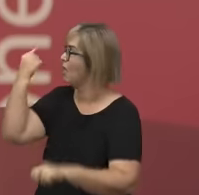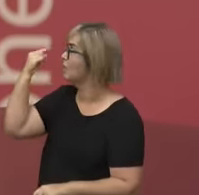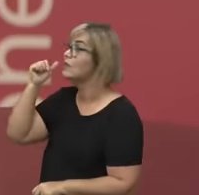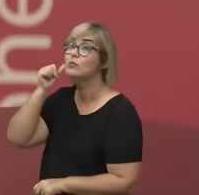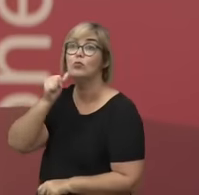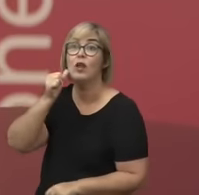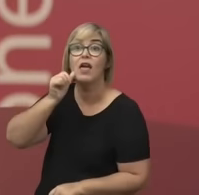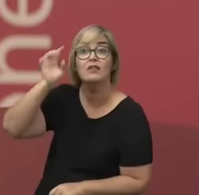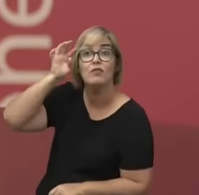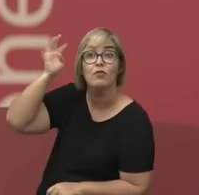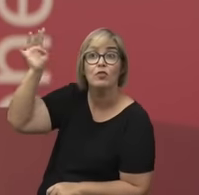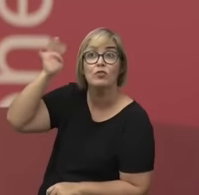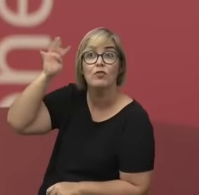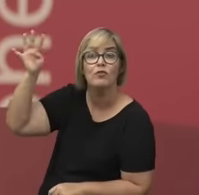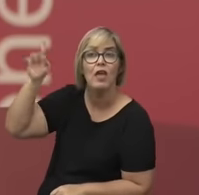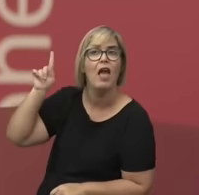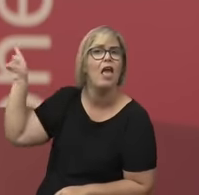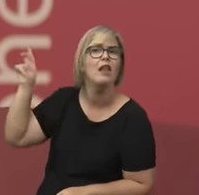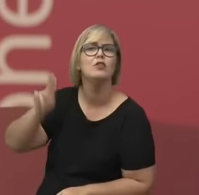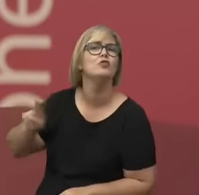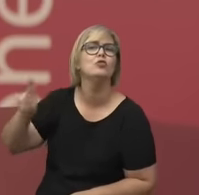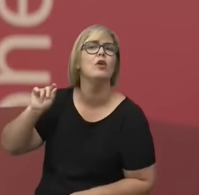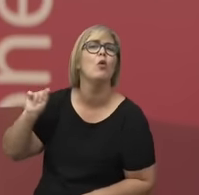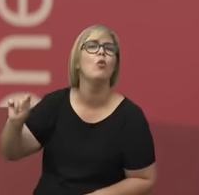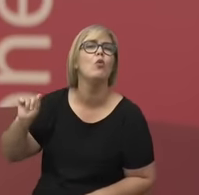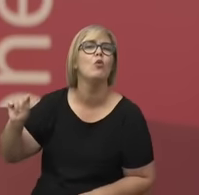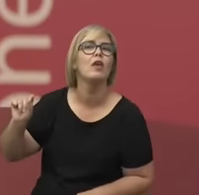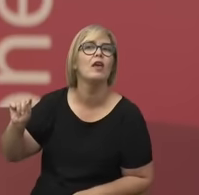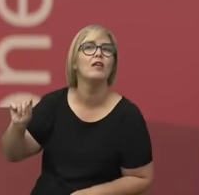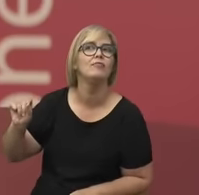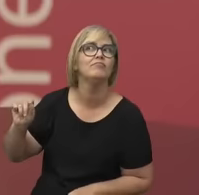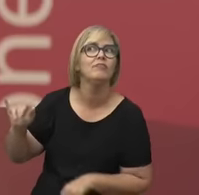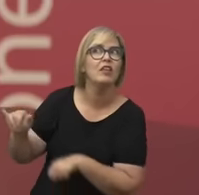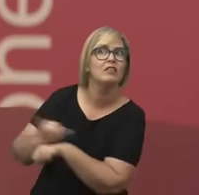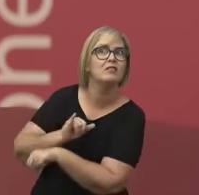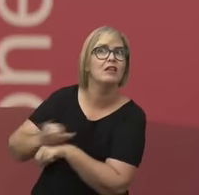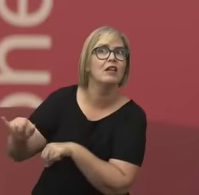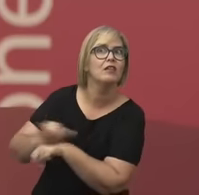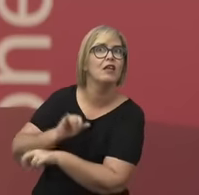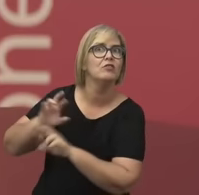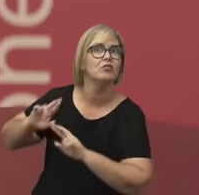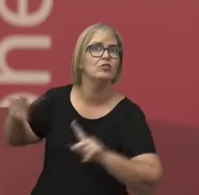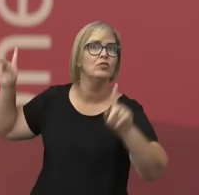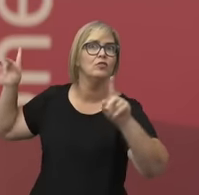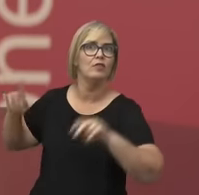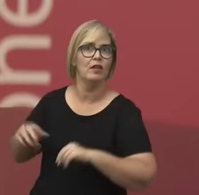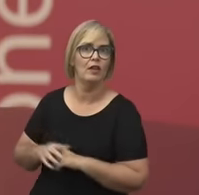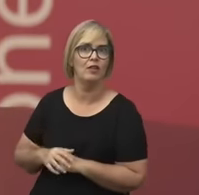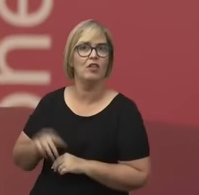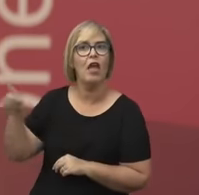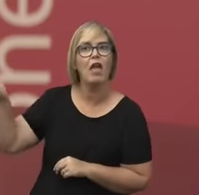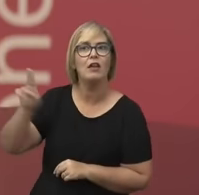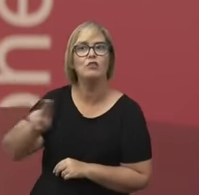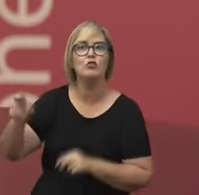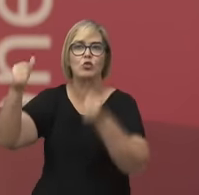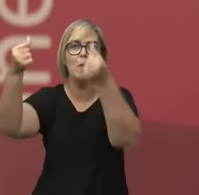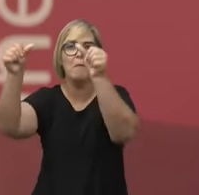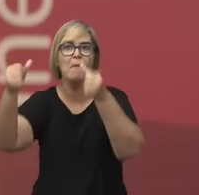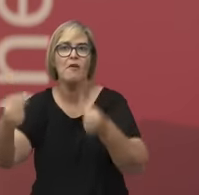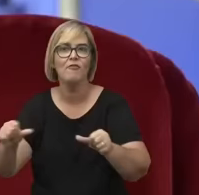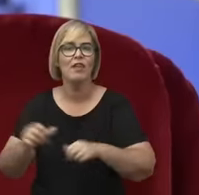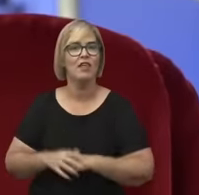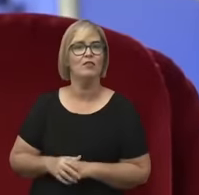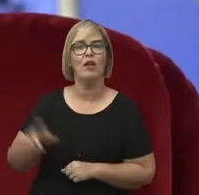que muitas delas usaram outras maneiras. Você tem, enfim, é uma tradução, mas o panfleto de Nísia Floresta, um opúsculo